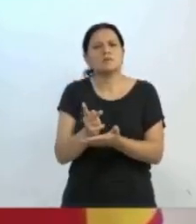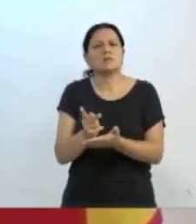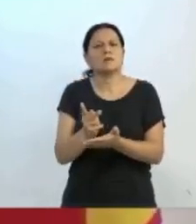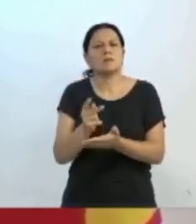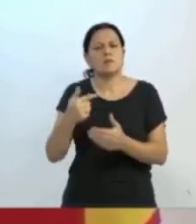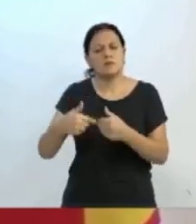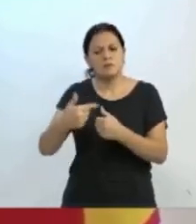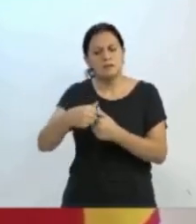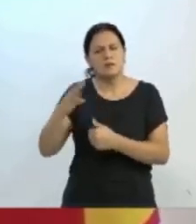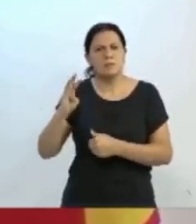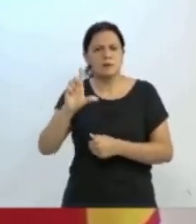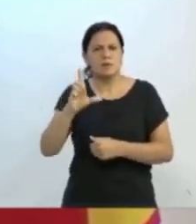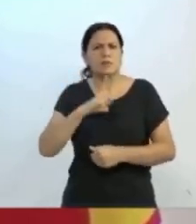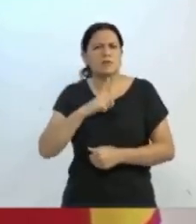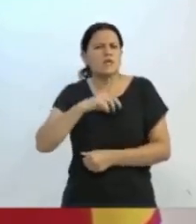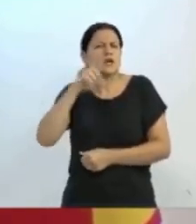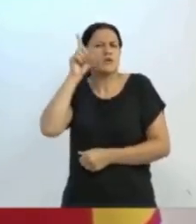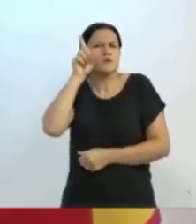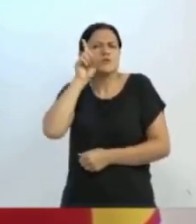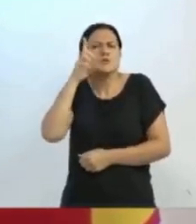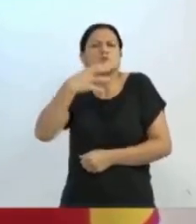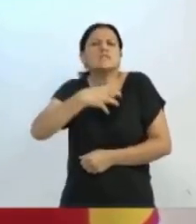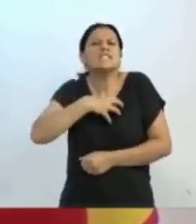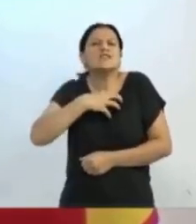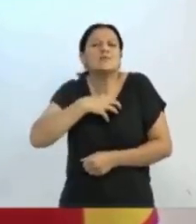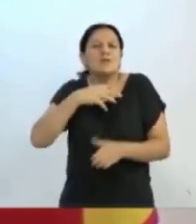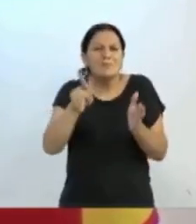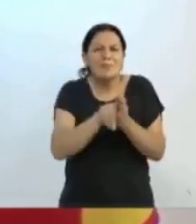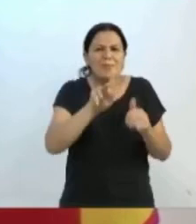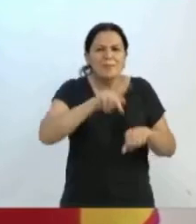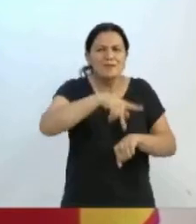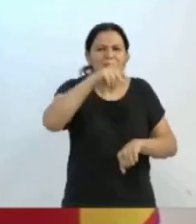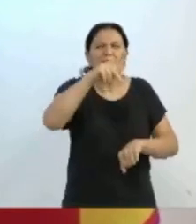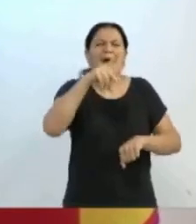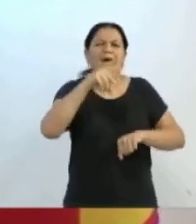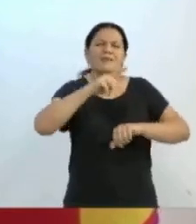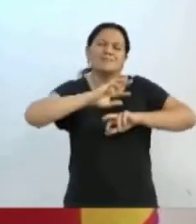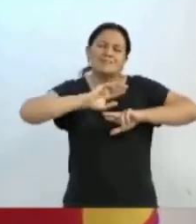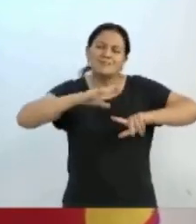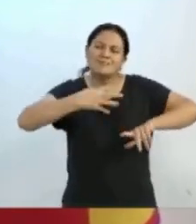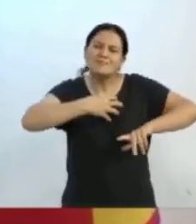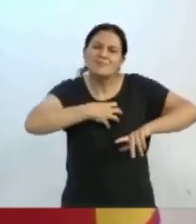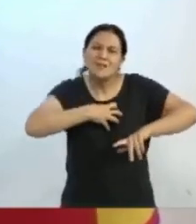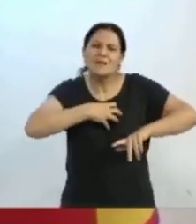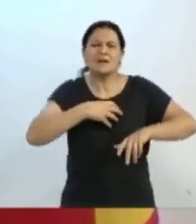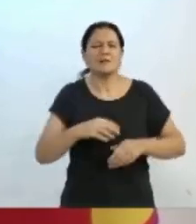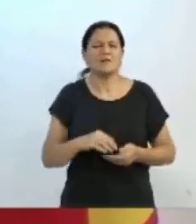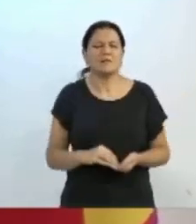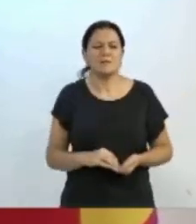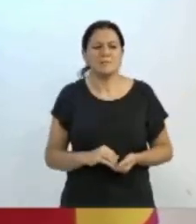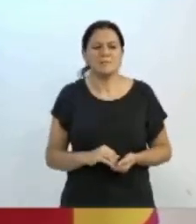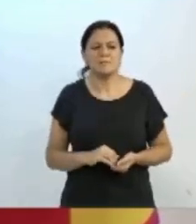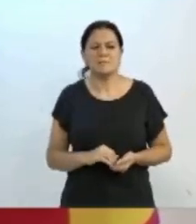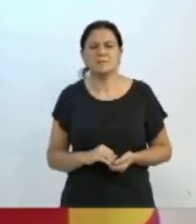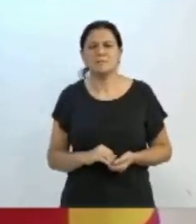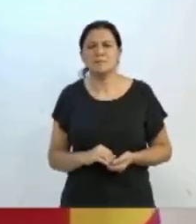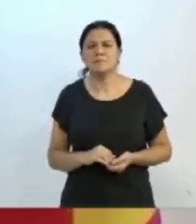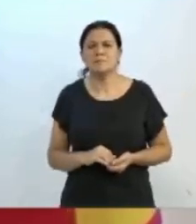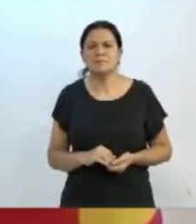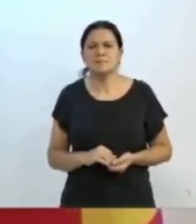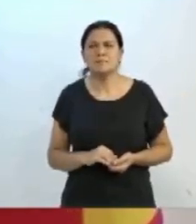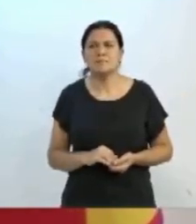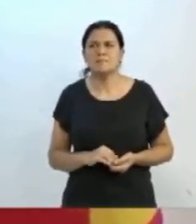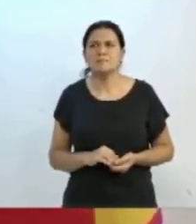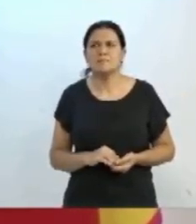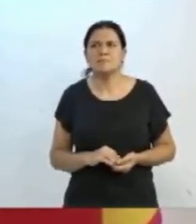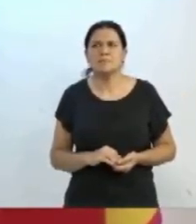dias. Que esse sentimento aflore no coração das pessoas que estão à frente, vereador Alemão. Alemão, agora eu não vou deixar de